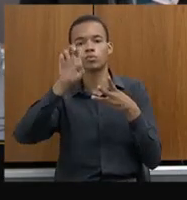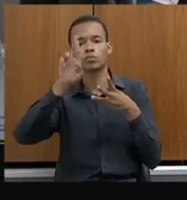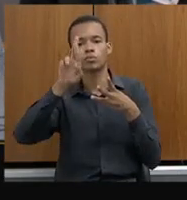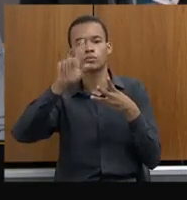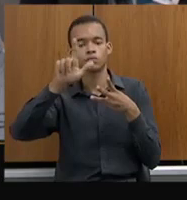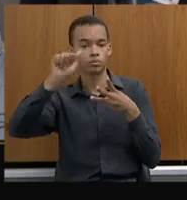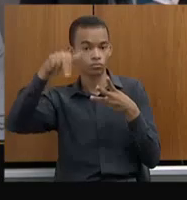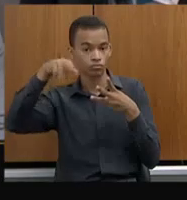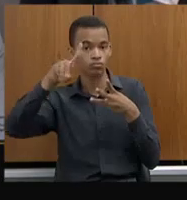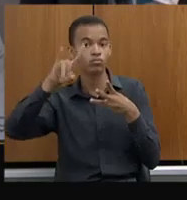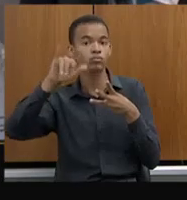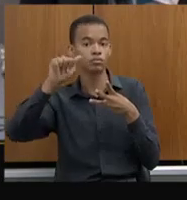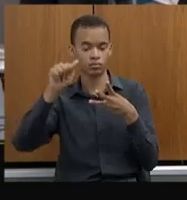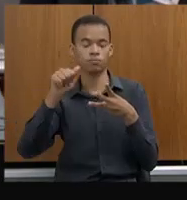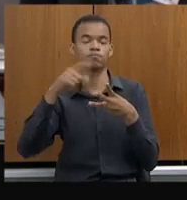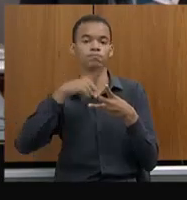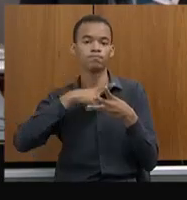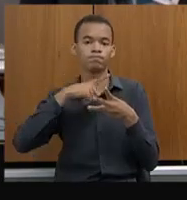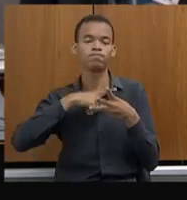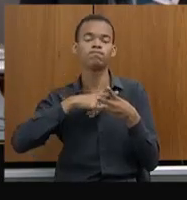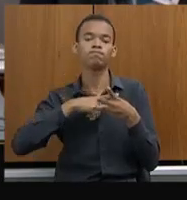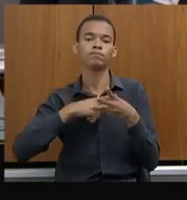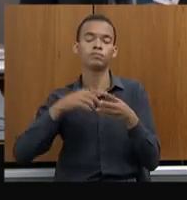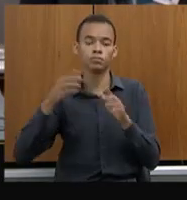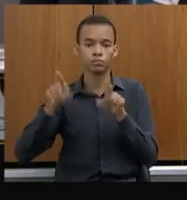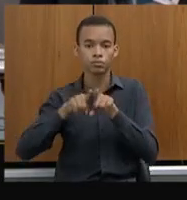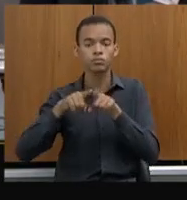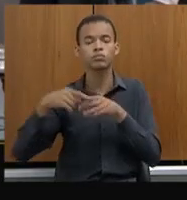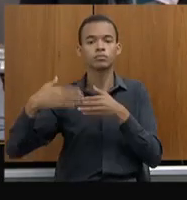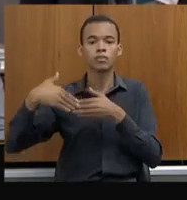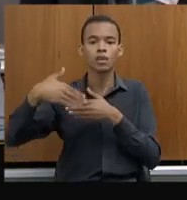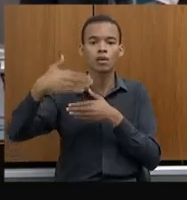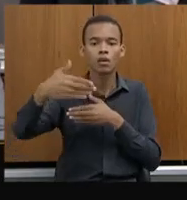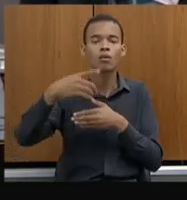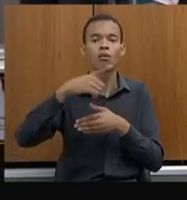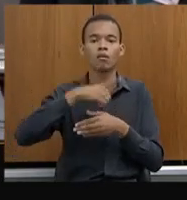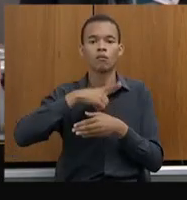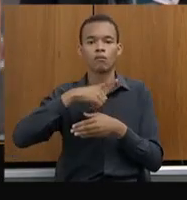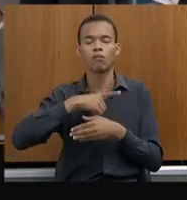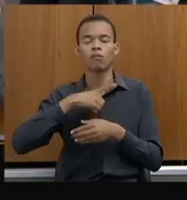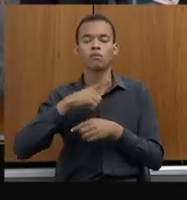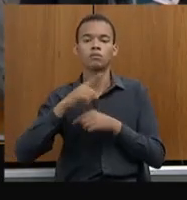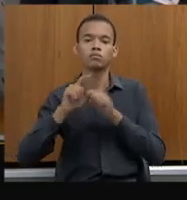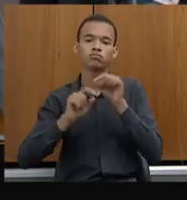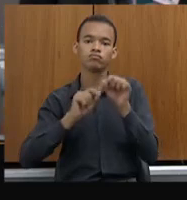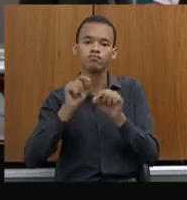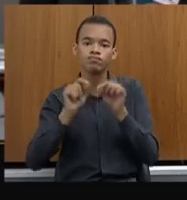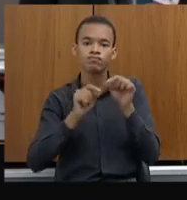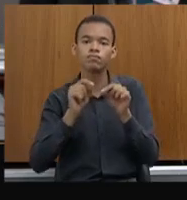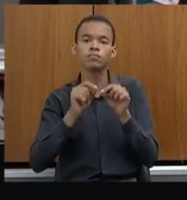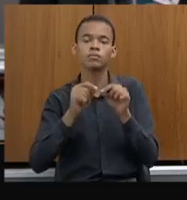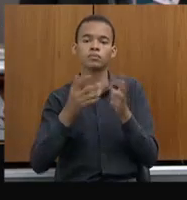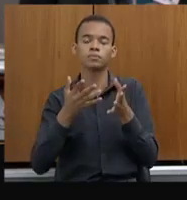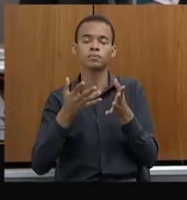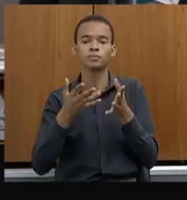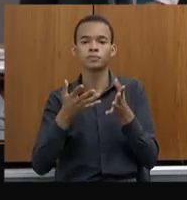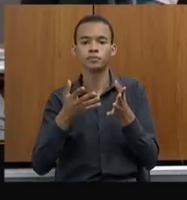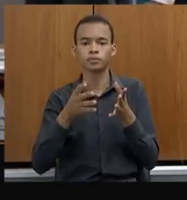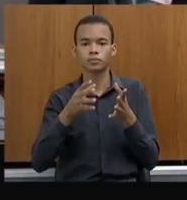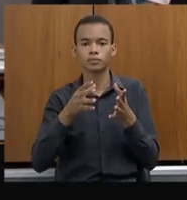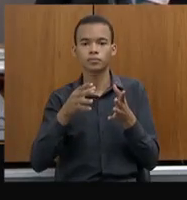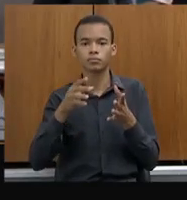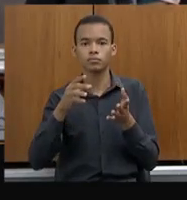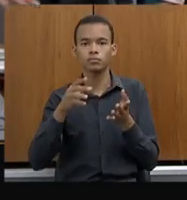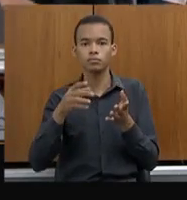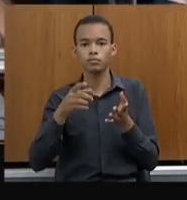levamos adiante a adoção do indicador taxa de elucidação. Hoje, nós